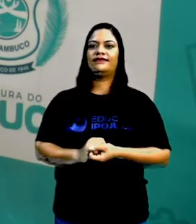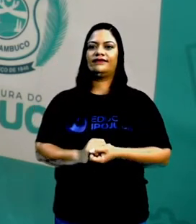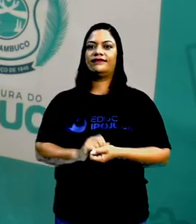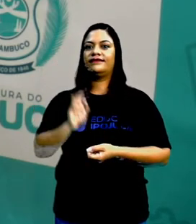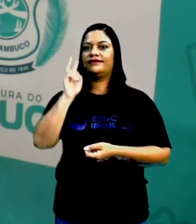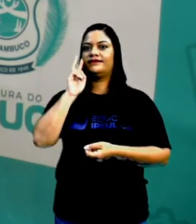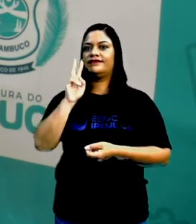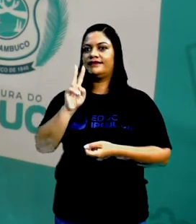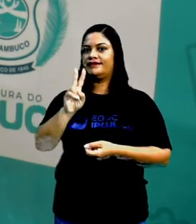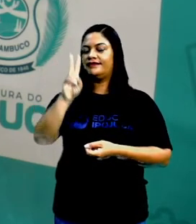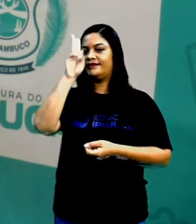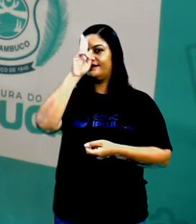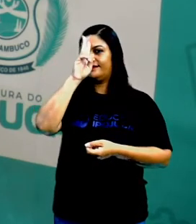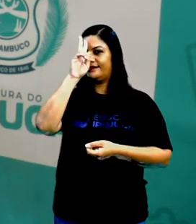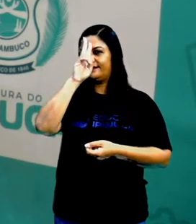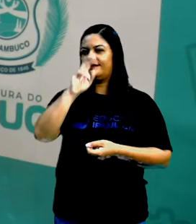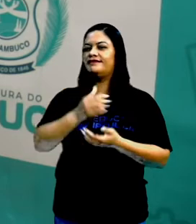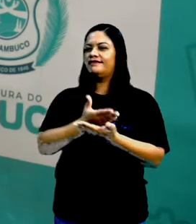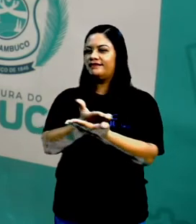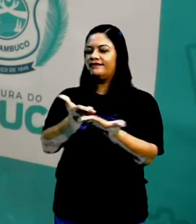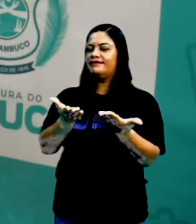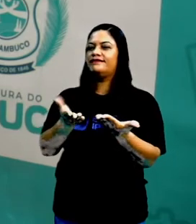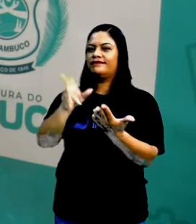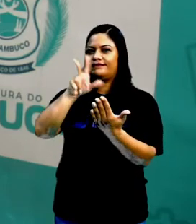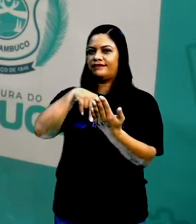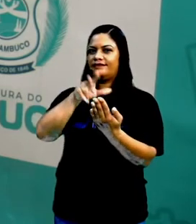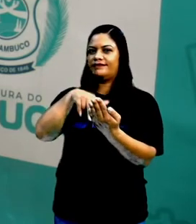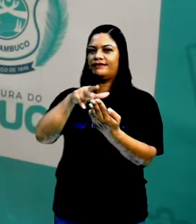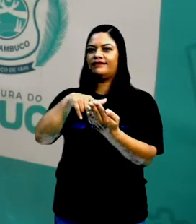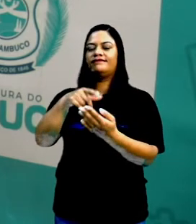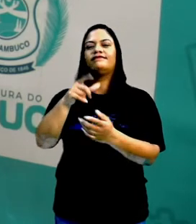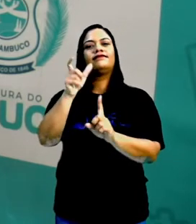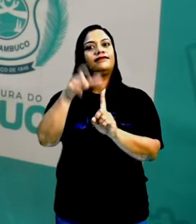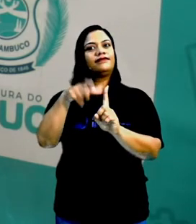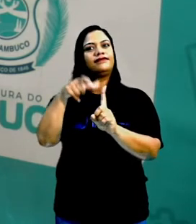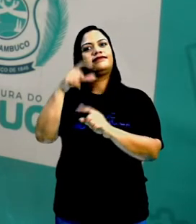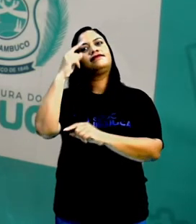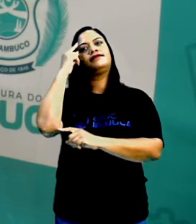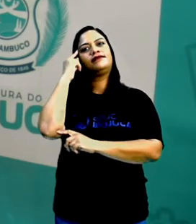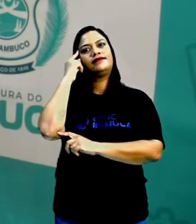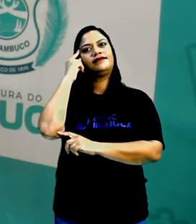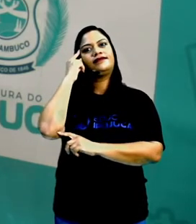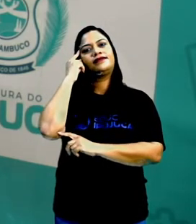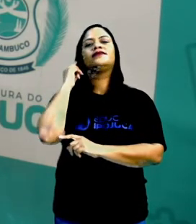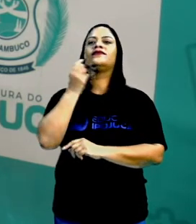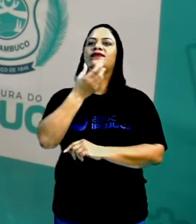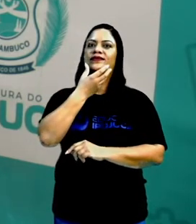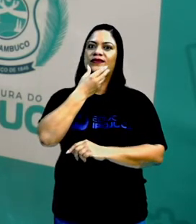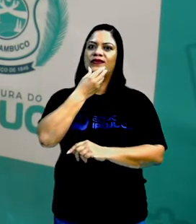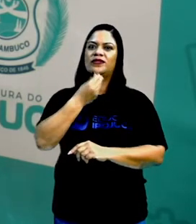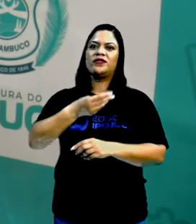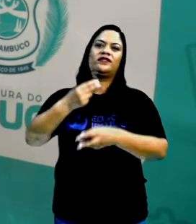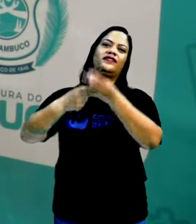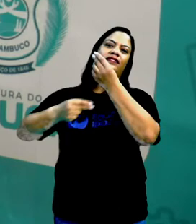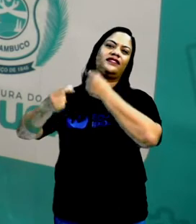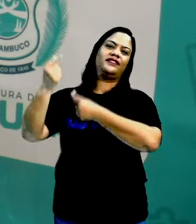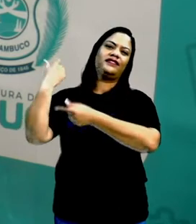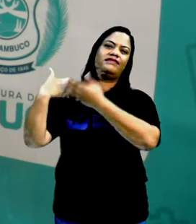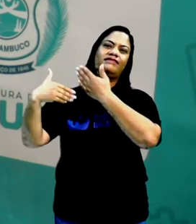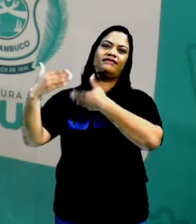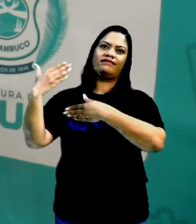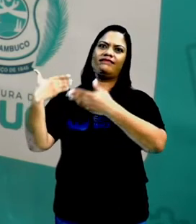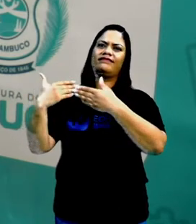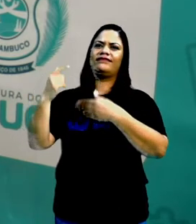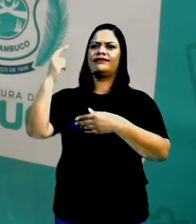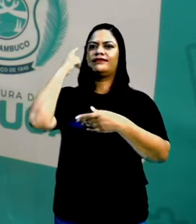história De quadrinho Tem a mesma figura Que traz ali E Horácio Está pensando E o homem da caverna Também está pensando ali Em